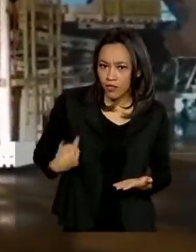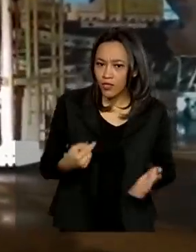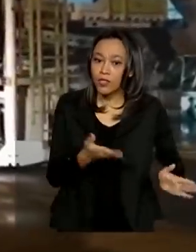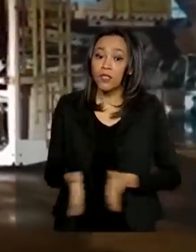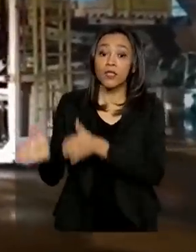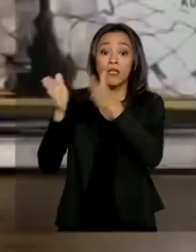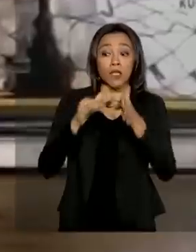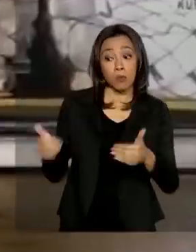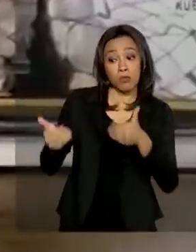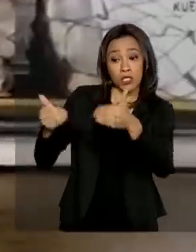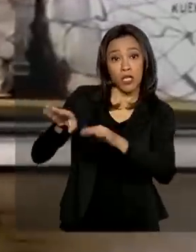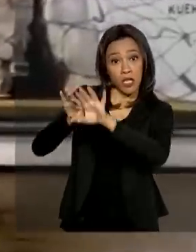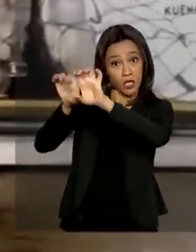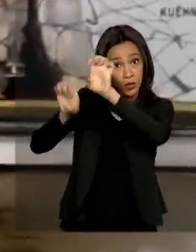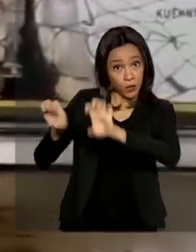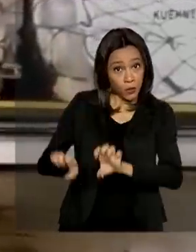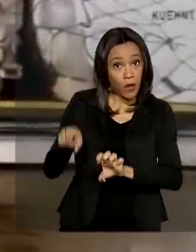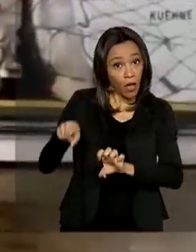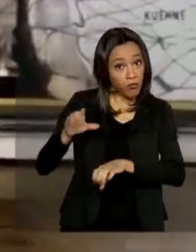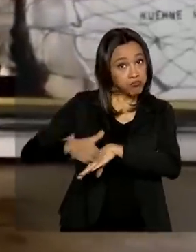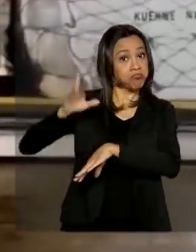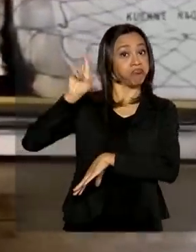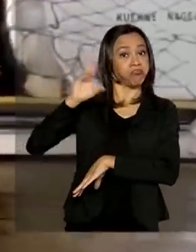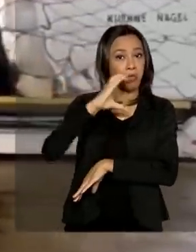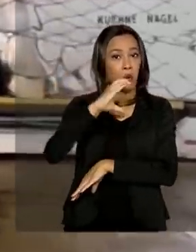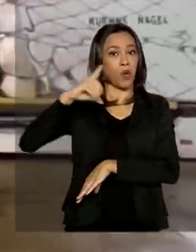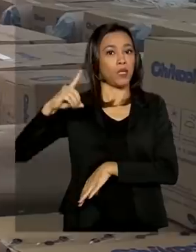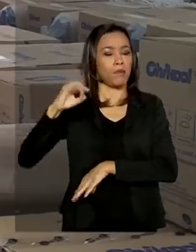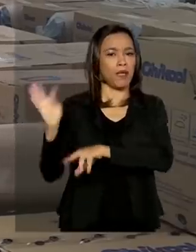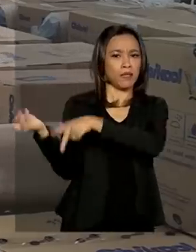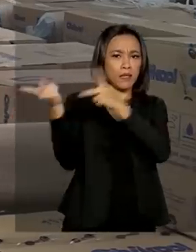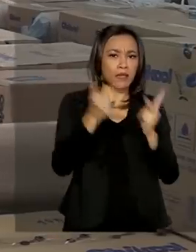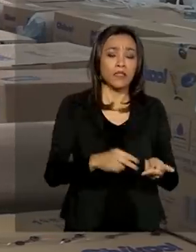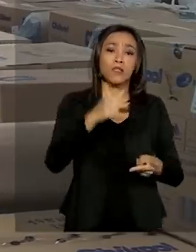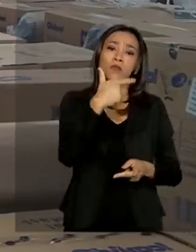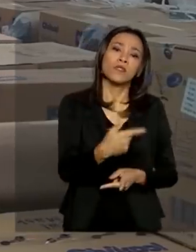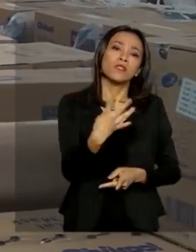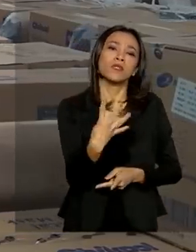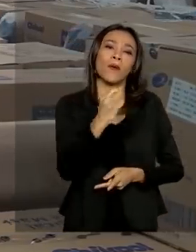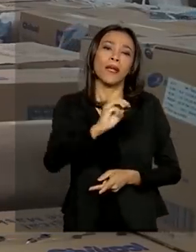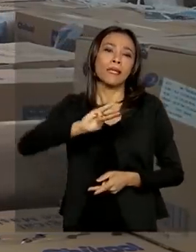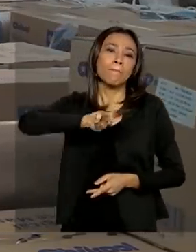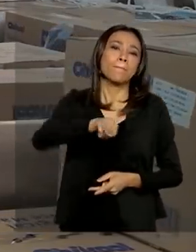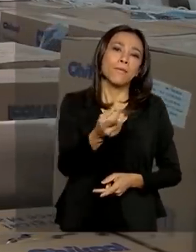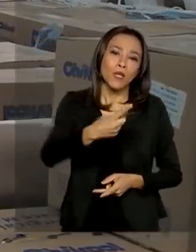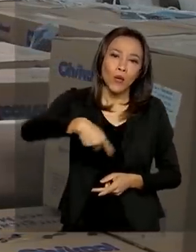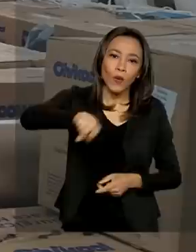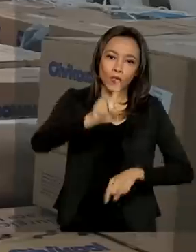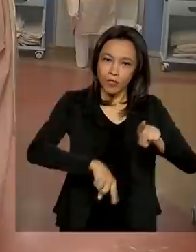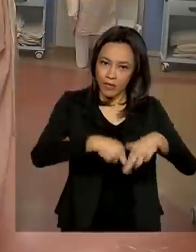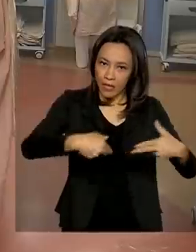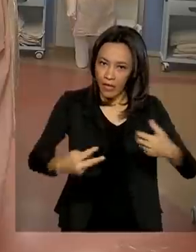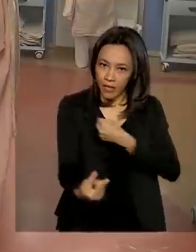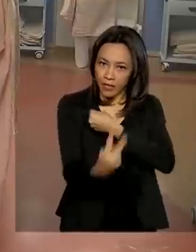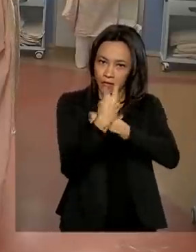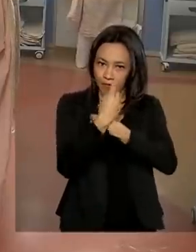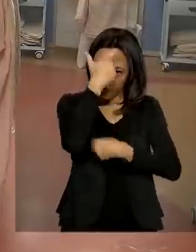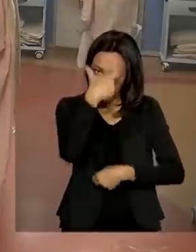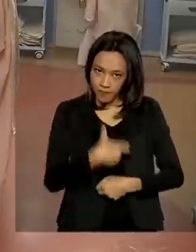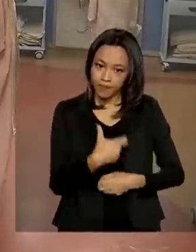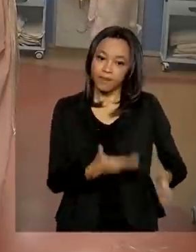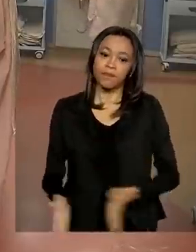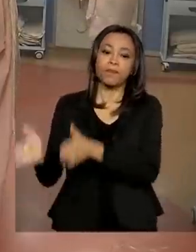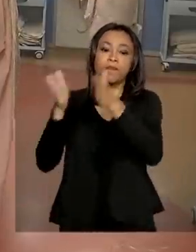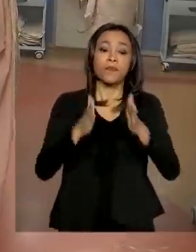Infraestrutura coordena toda a operação para trazer 240 milhões de equipamentos de proteção. Hospitais